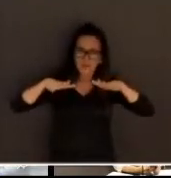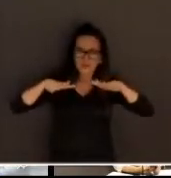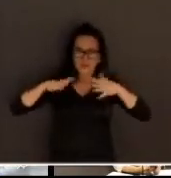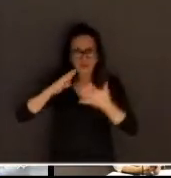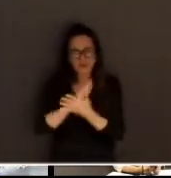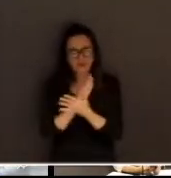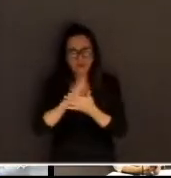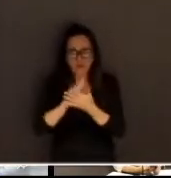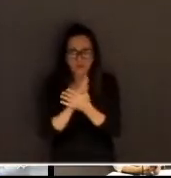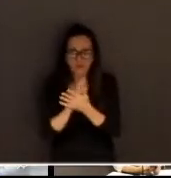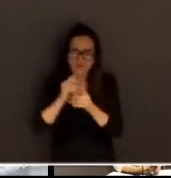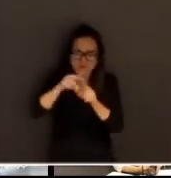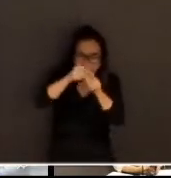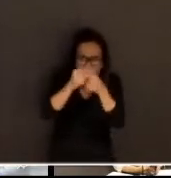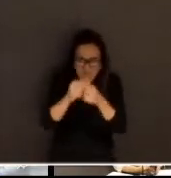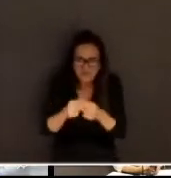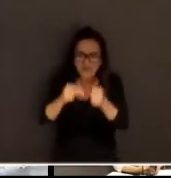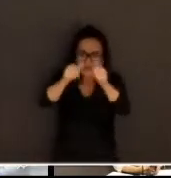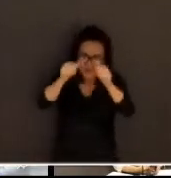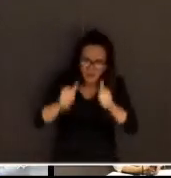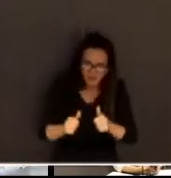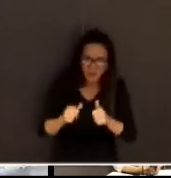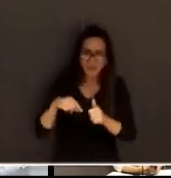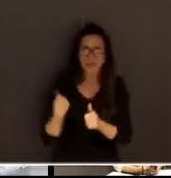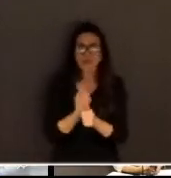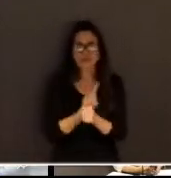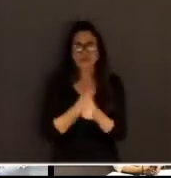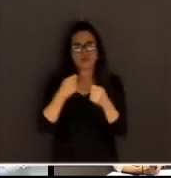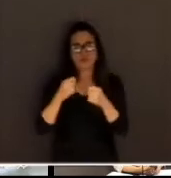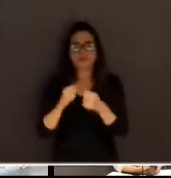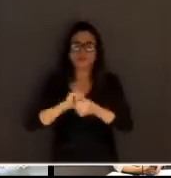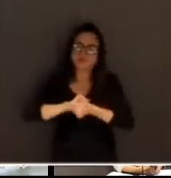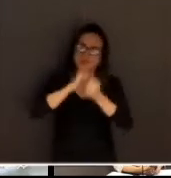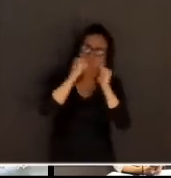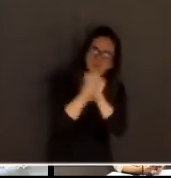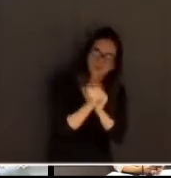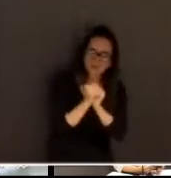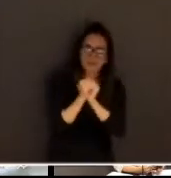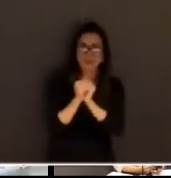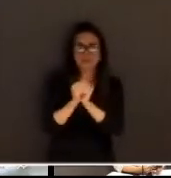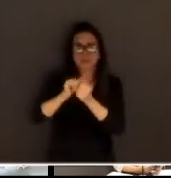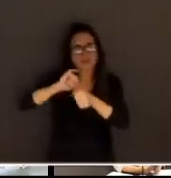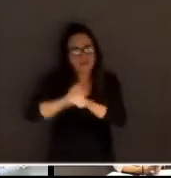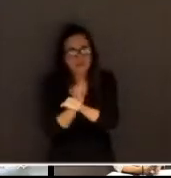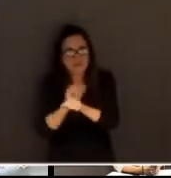pandemia traga aí esse tipo de solução para os futuros problemas.